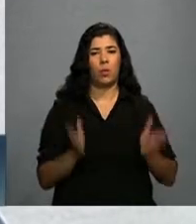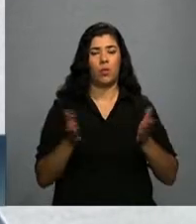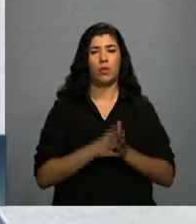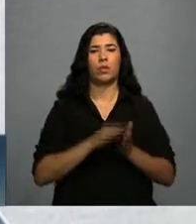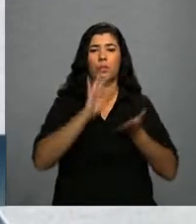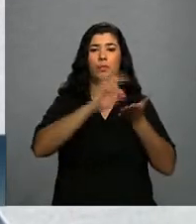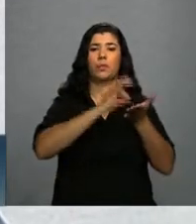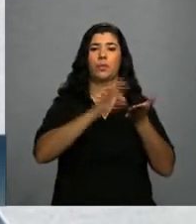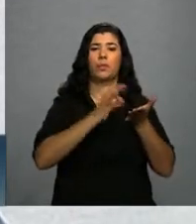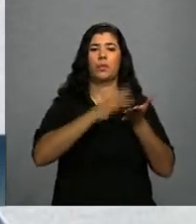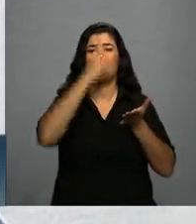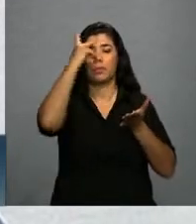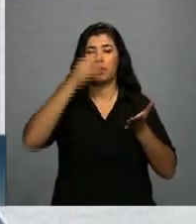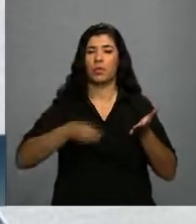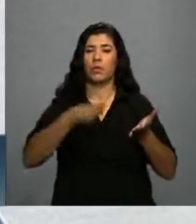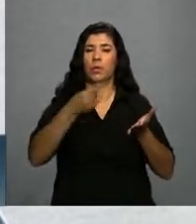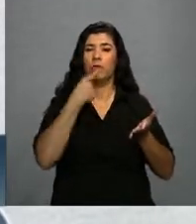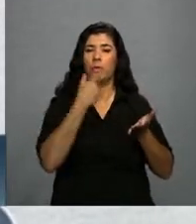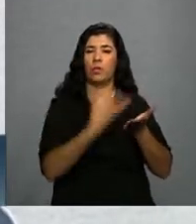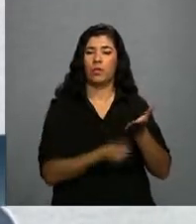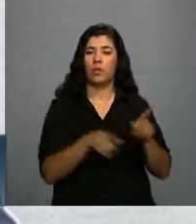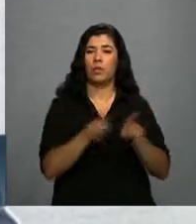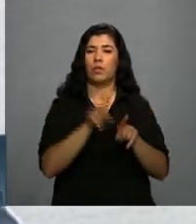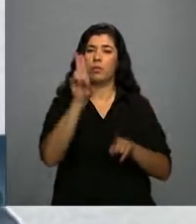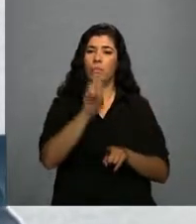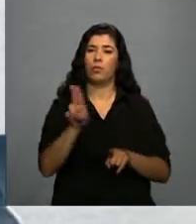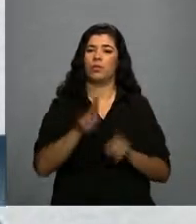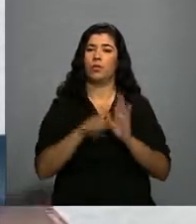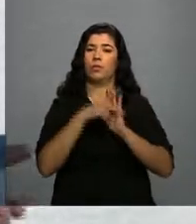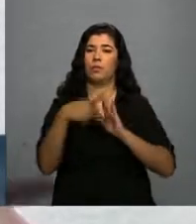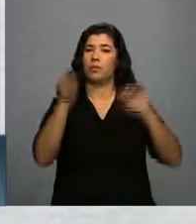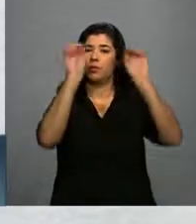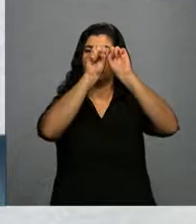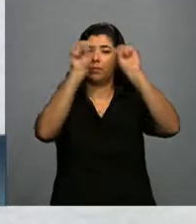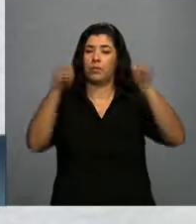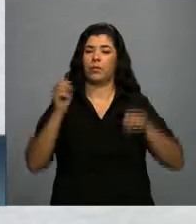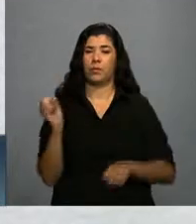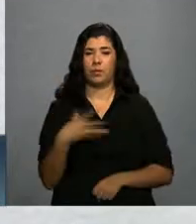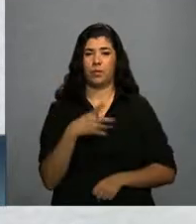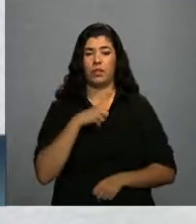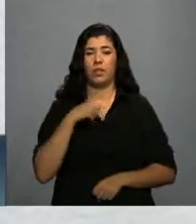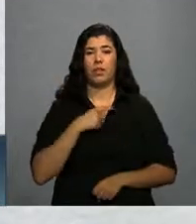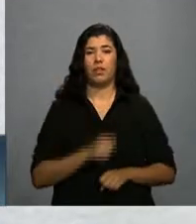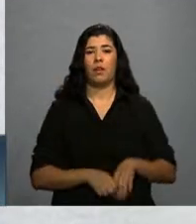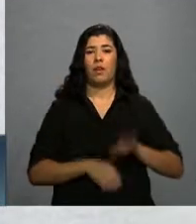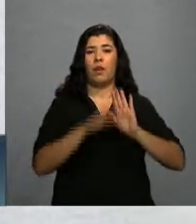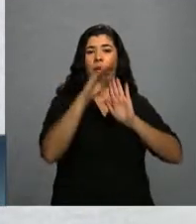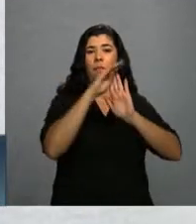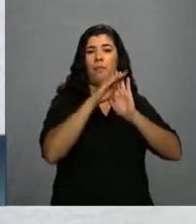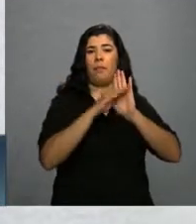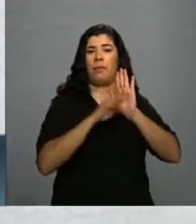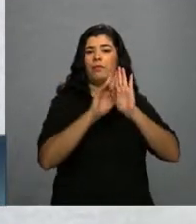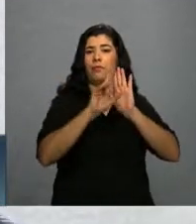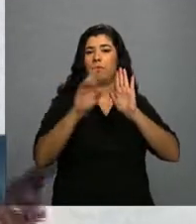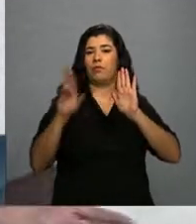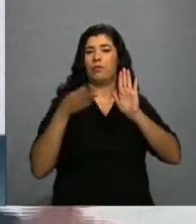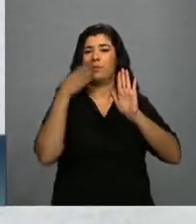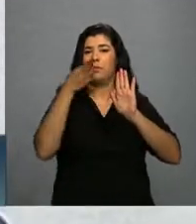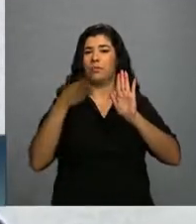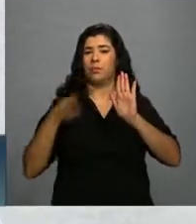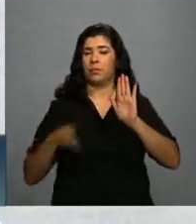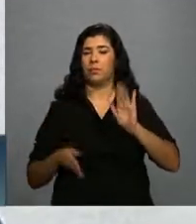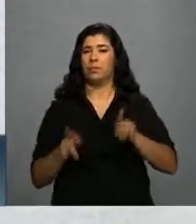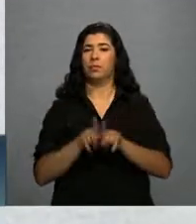cadastros para a utilização do sistema. Ele vai ter níveis de acesso diferenciados, e o sistema